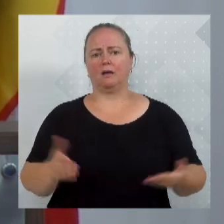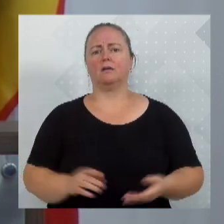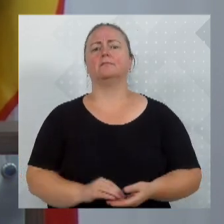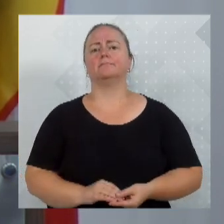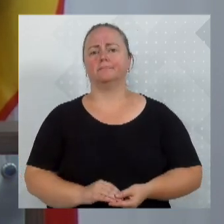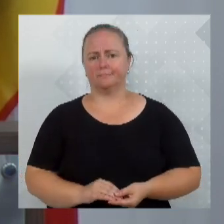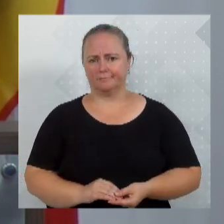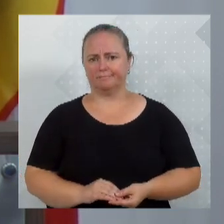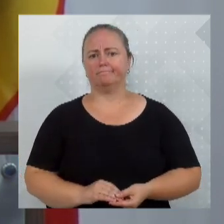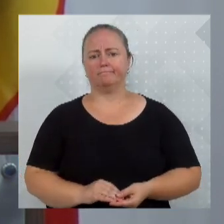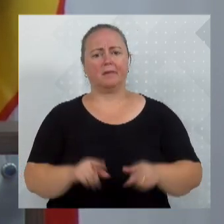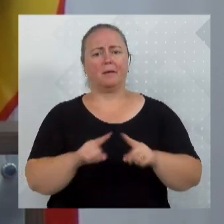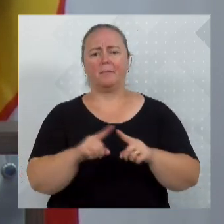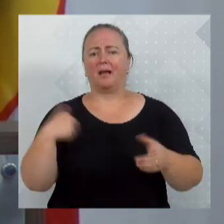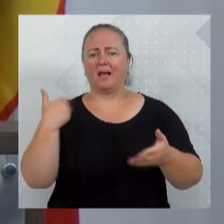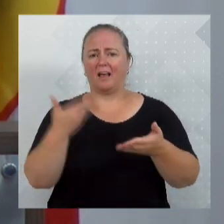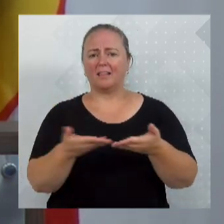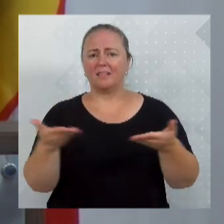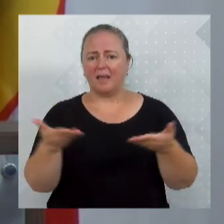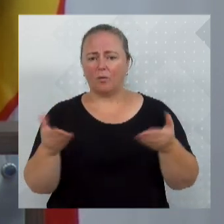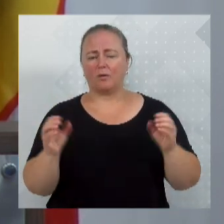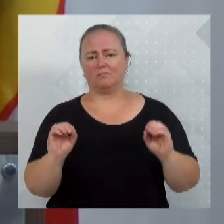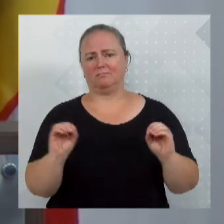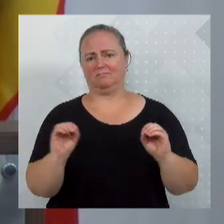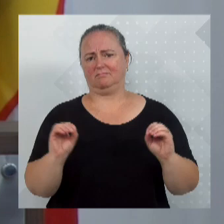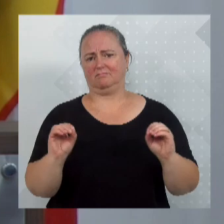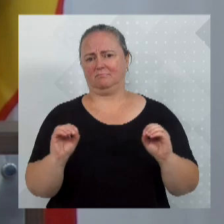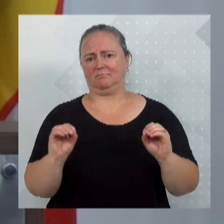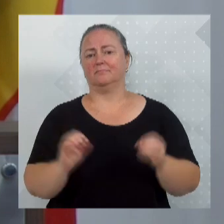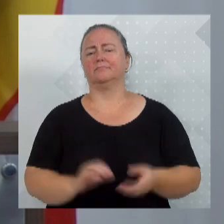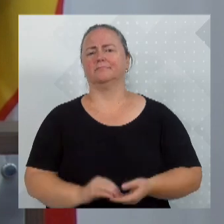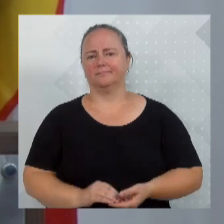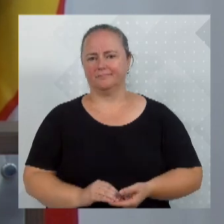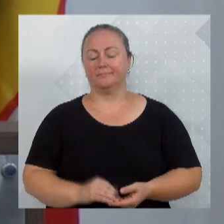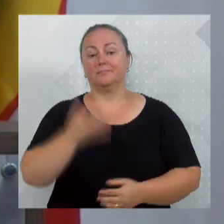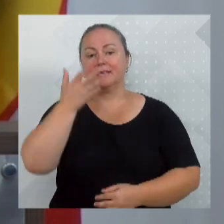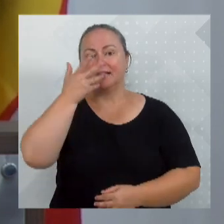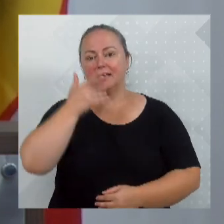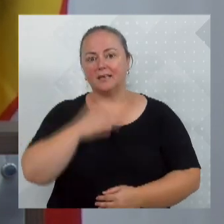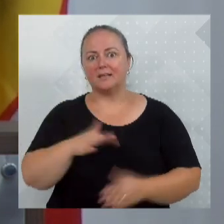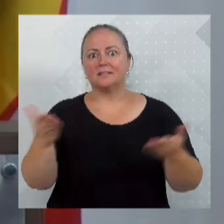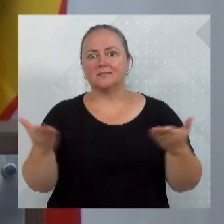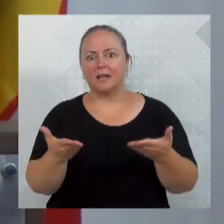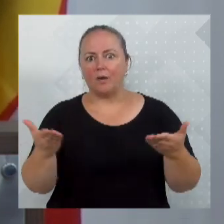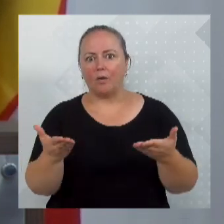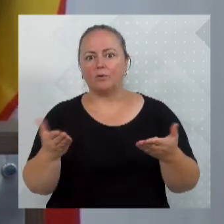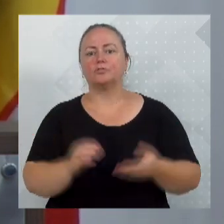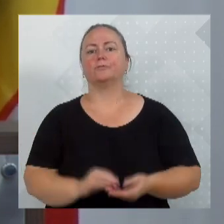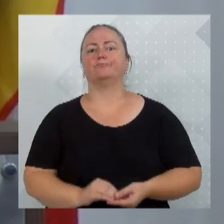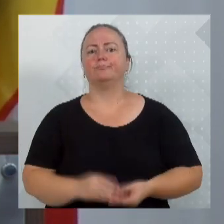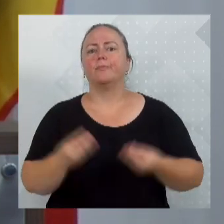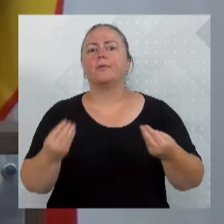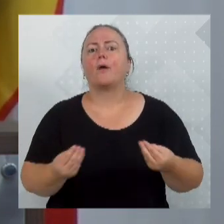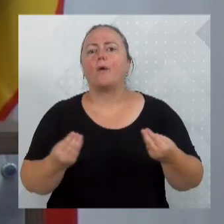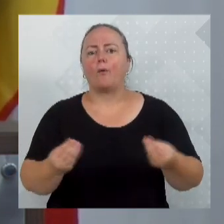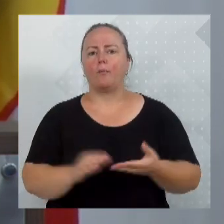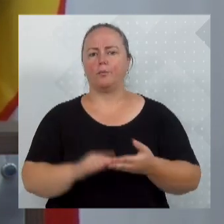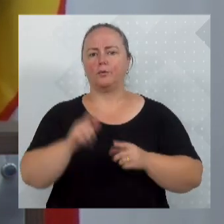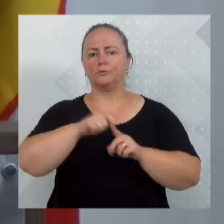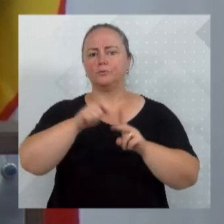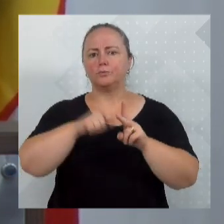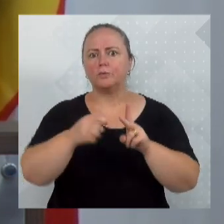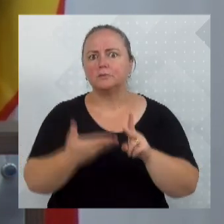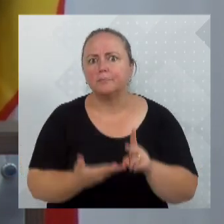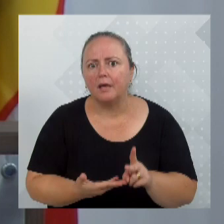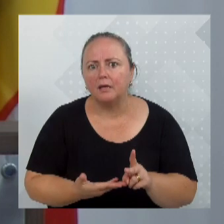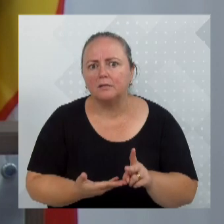de fevereiro, e não fizeram a modelagem para limpeza. Hoje, as crianças fazem esportes lá há dois meses sem manutenção. Se quiserem